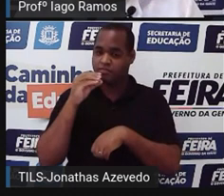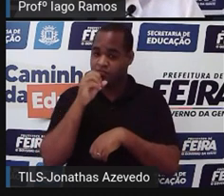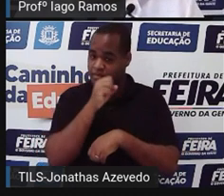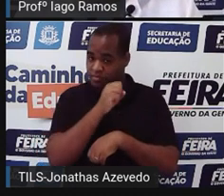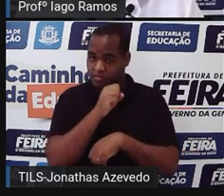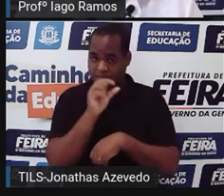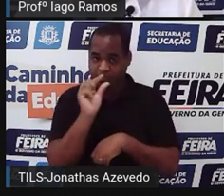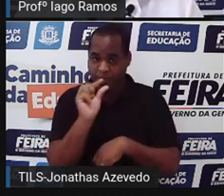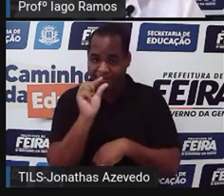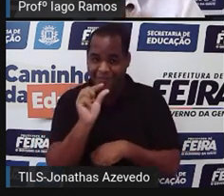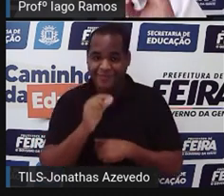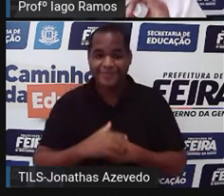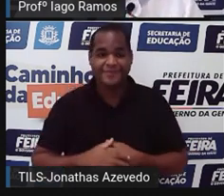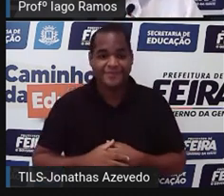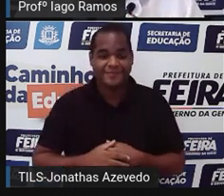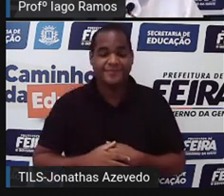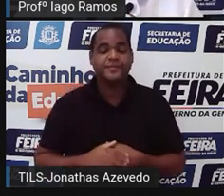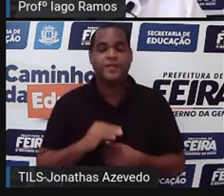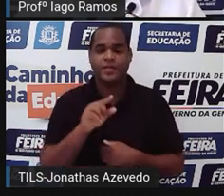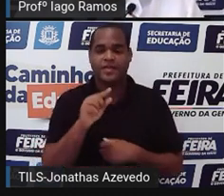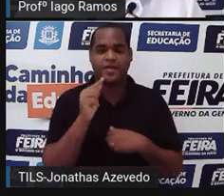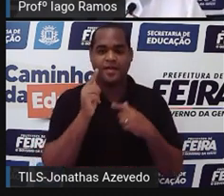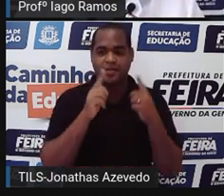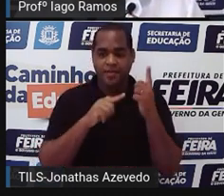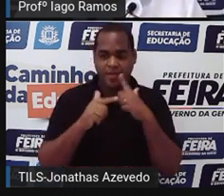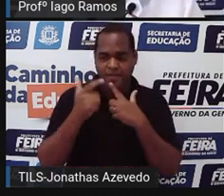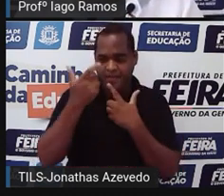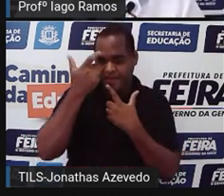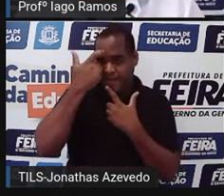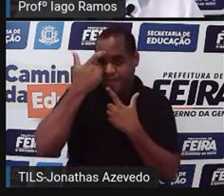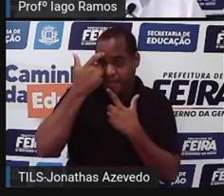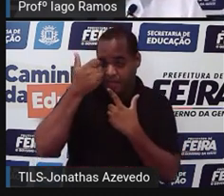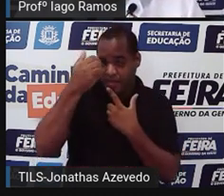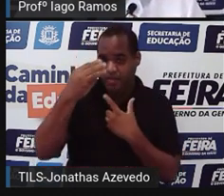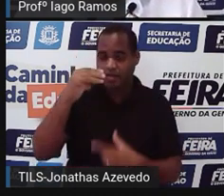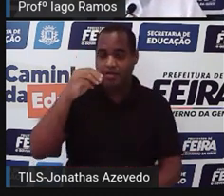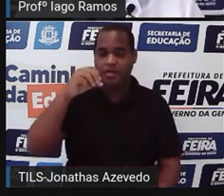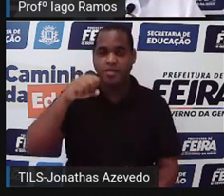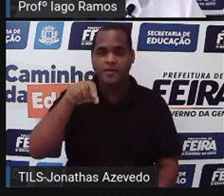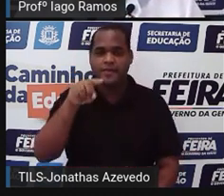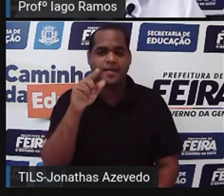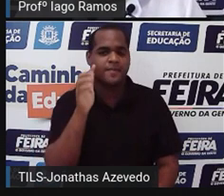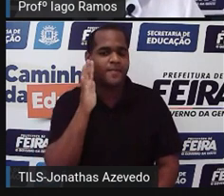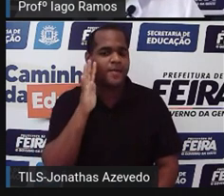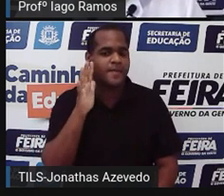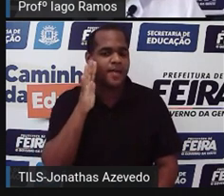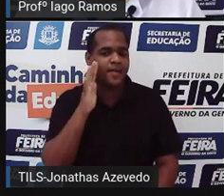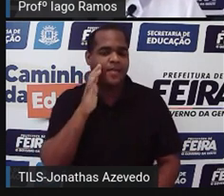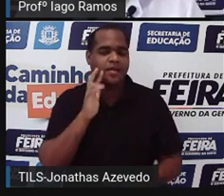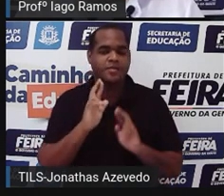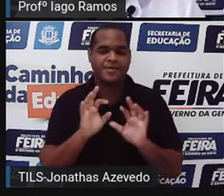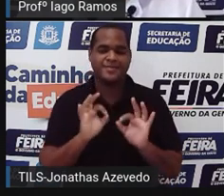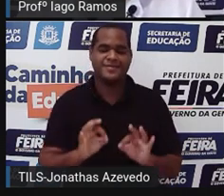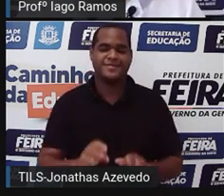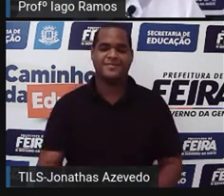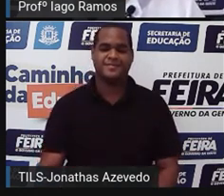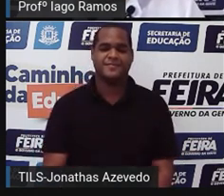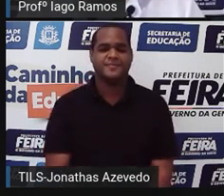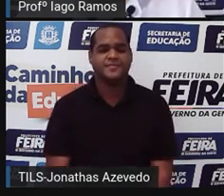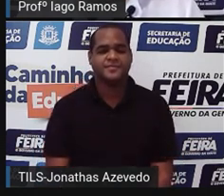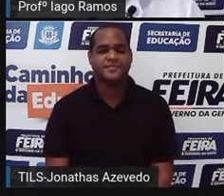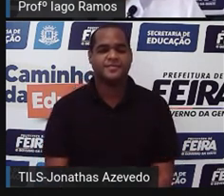tempo, tá bom? Para a gente ativar a nossa memória. 30 segundos para você tentar achar a resposta correta. 30